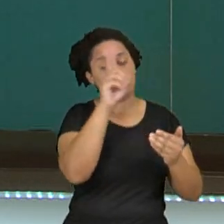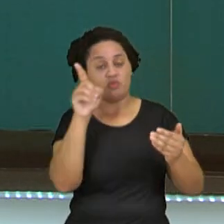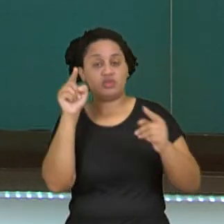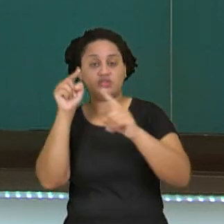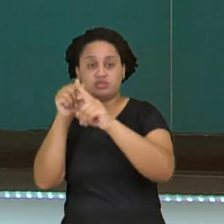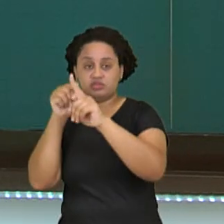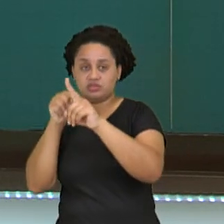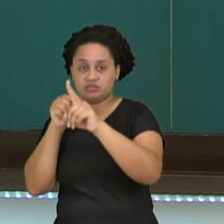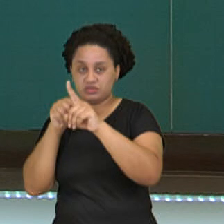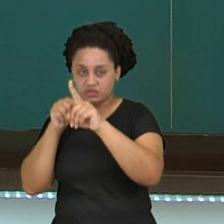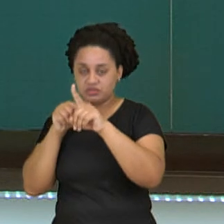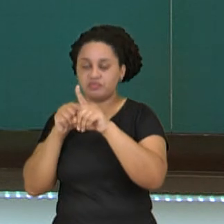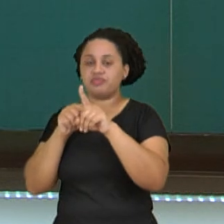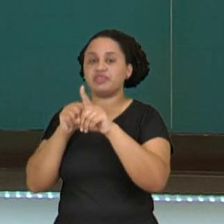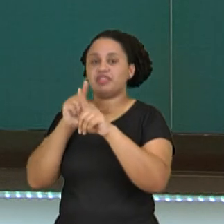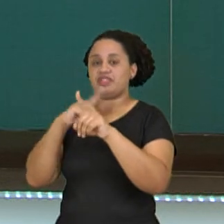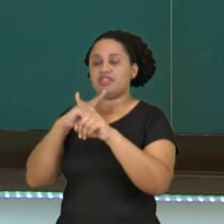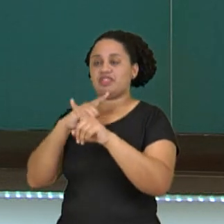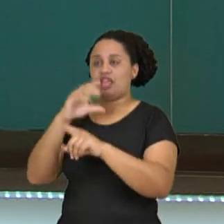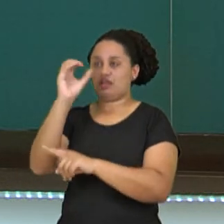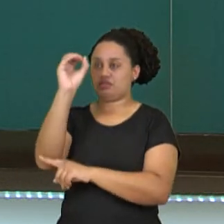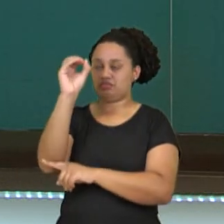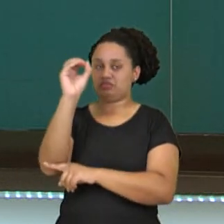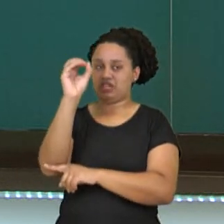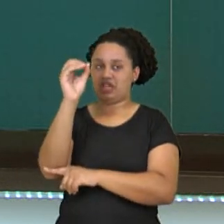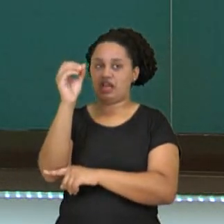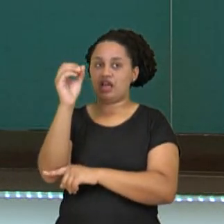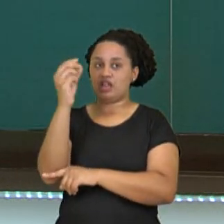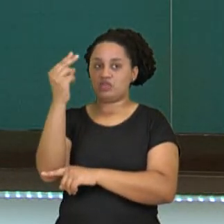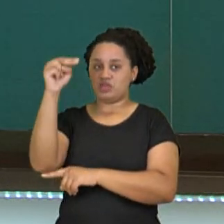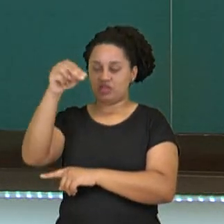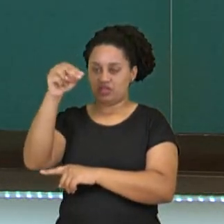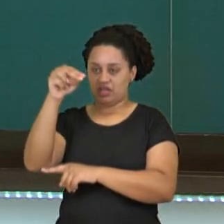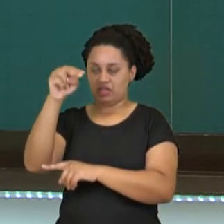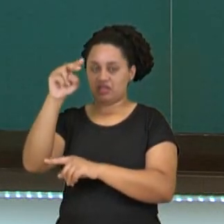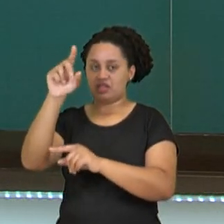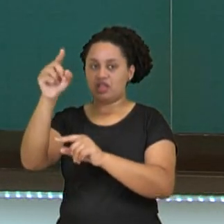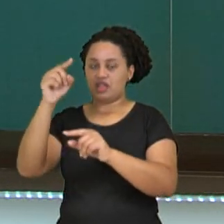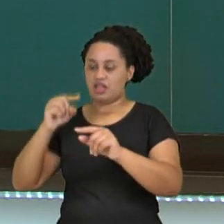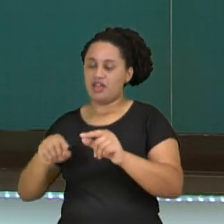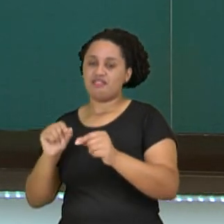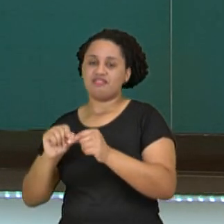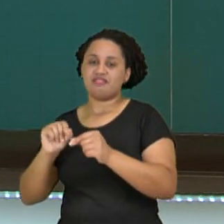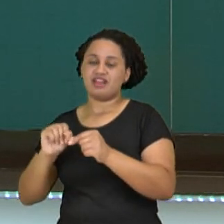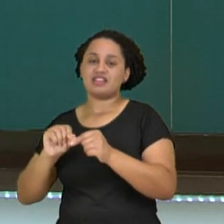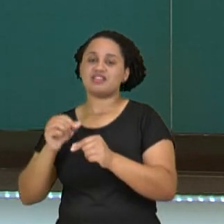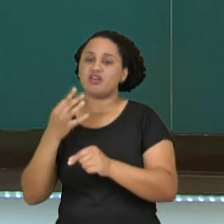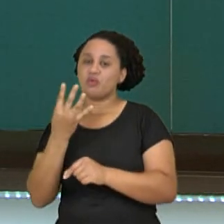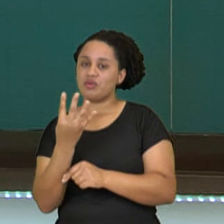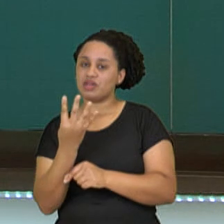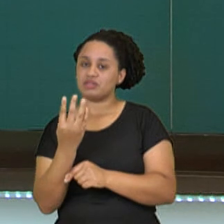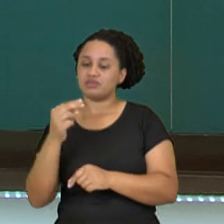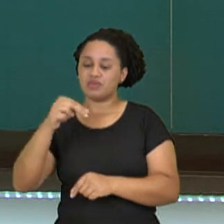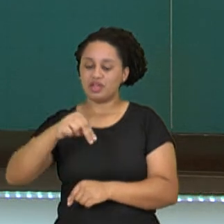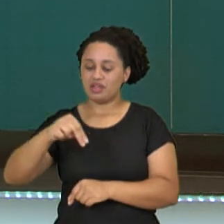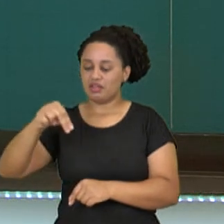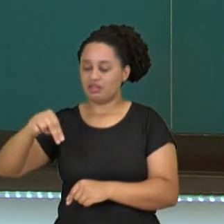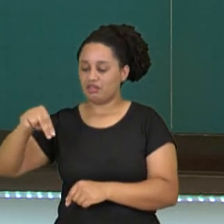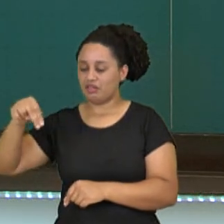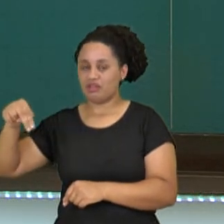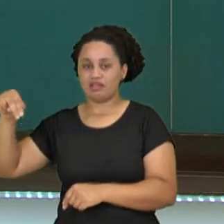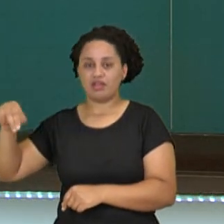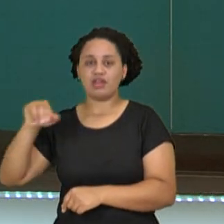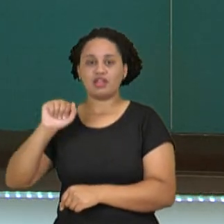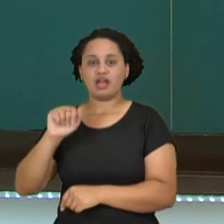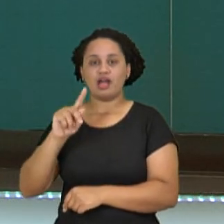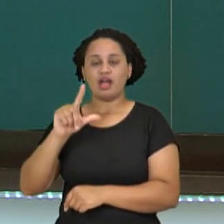Então, olha só, eu tenho uma célula diploide, 2N, que vai dar origem a quatro células filhas. N, haploide. Então, já